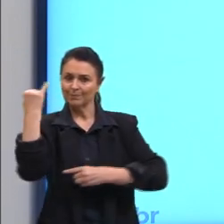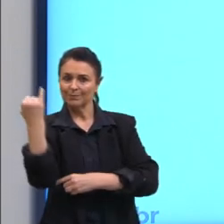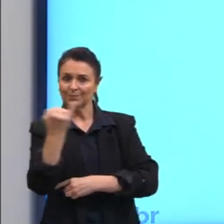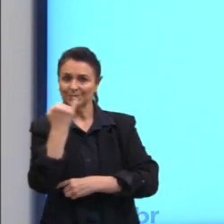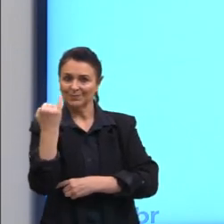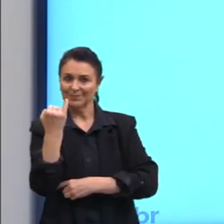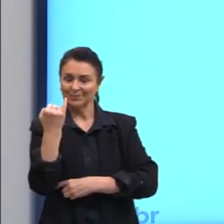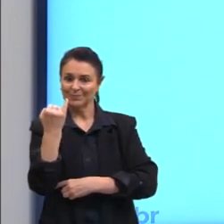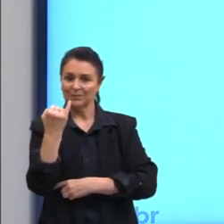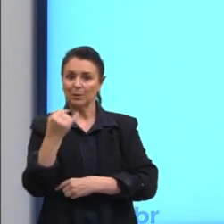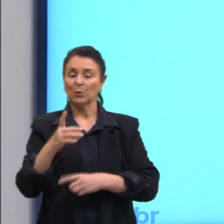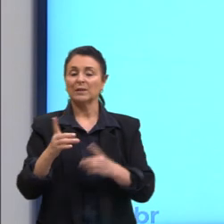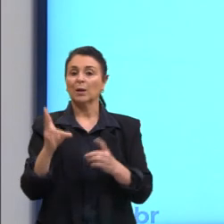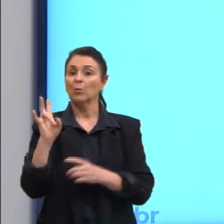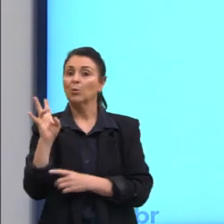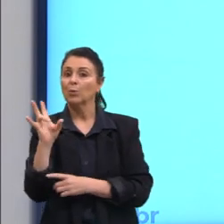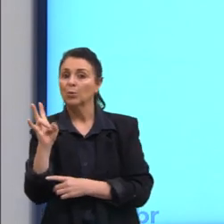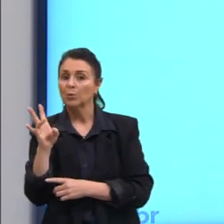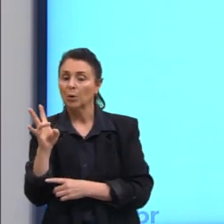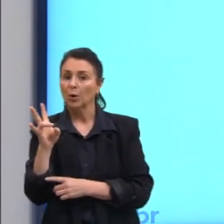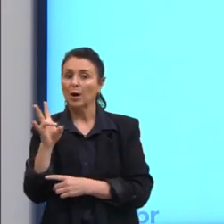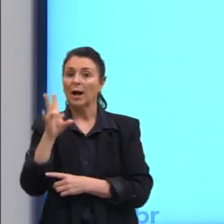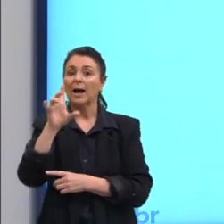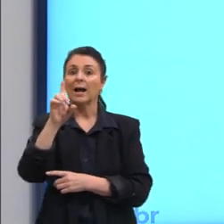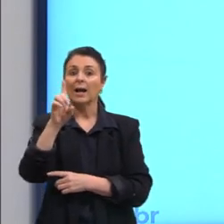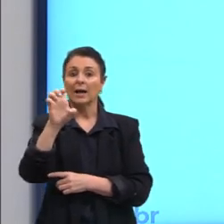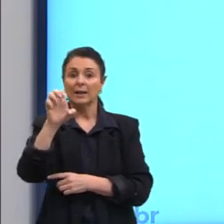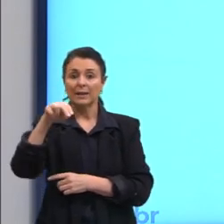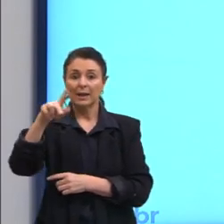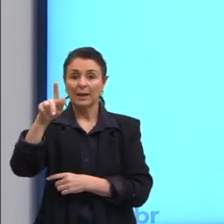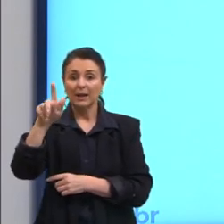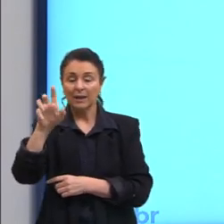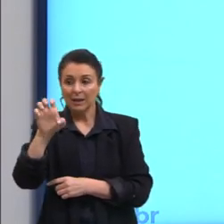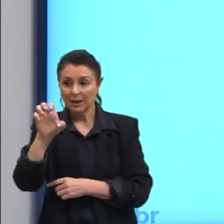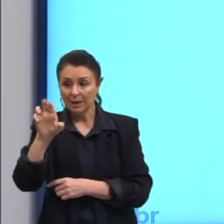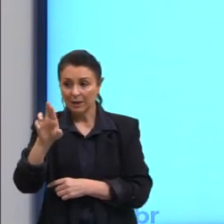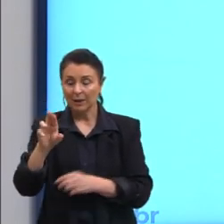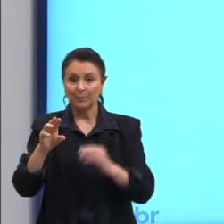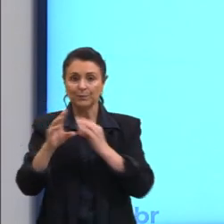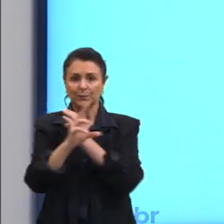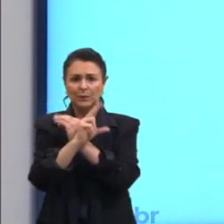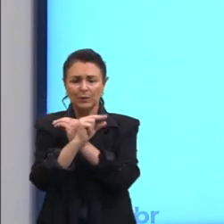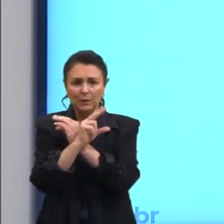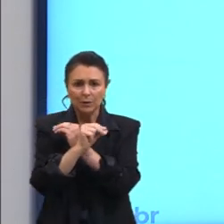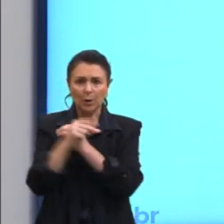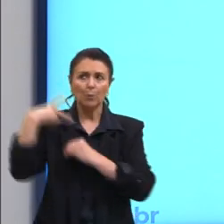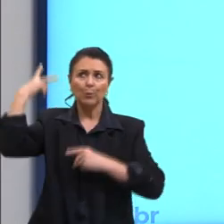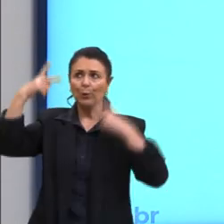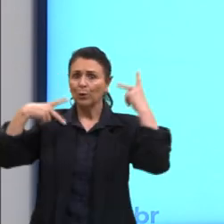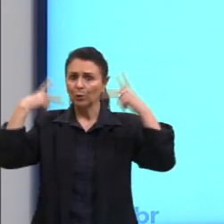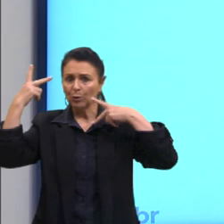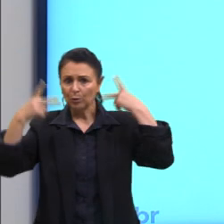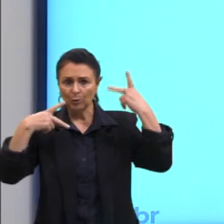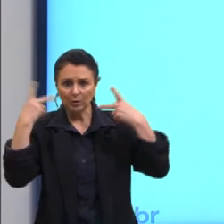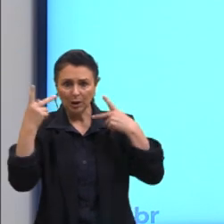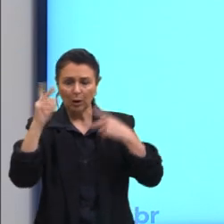alguns aqui, drogas, dengue, desmatamento, relações, poluição e etc.